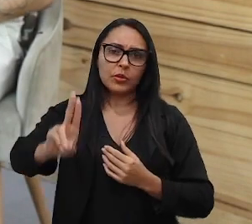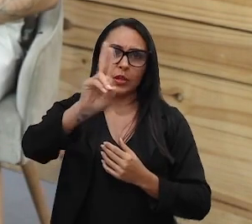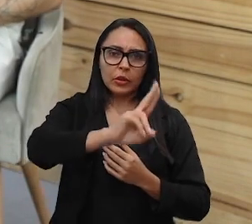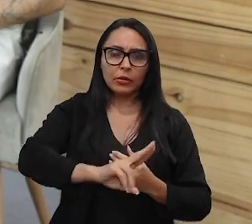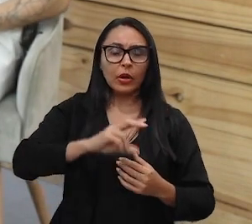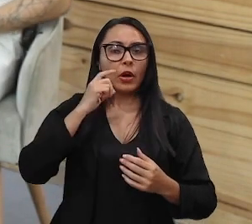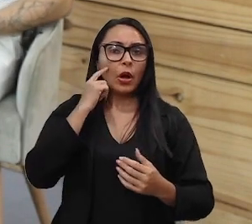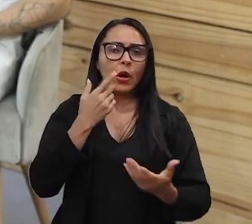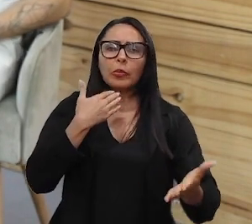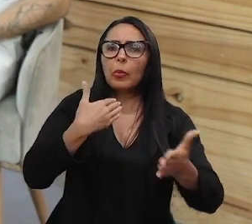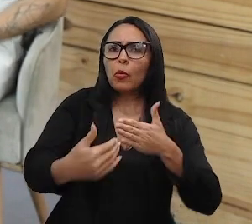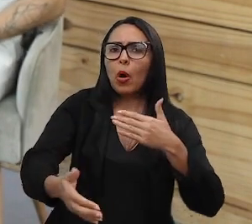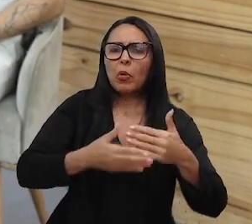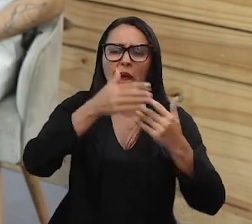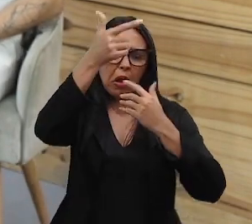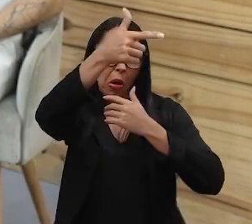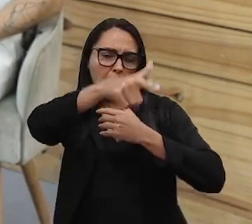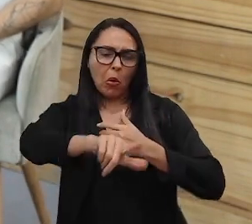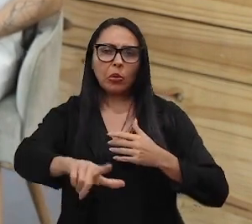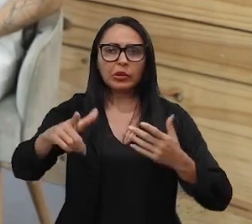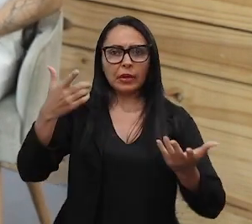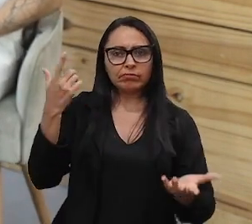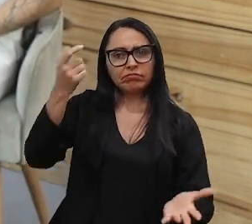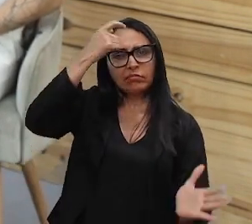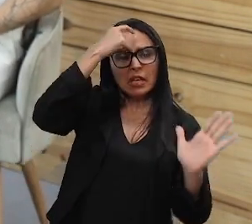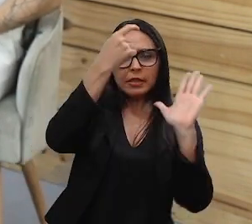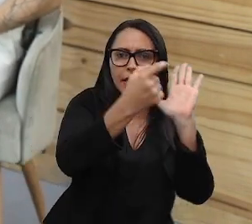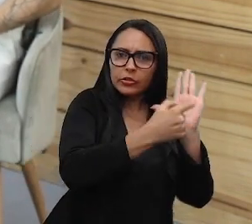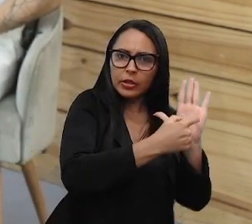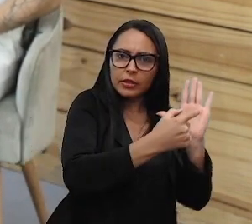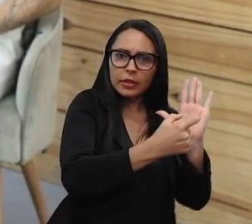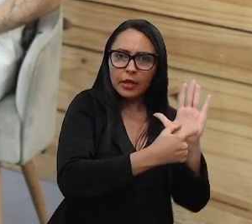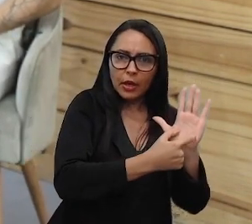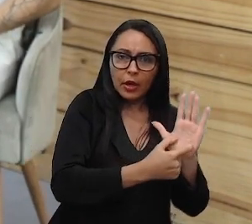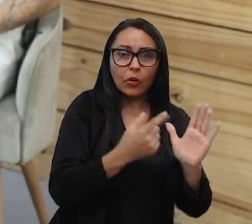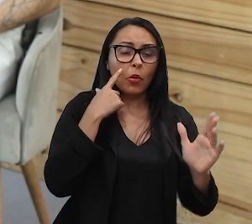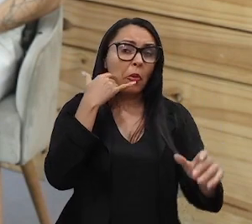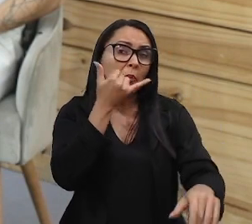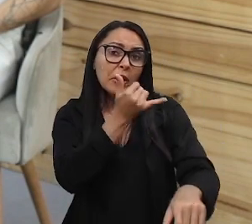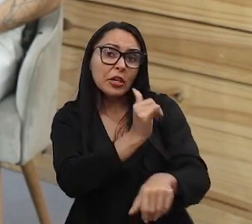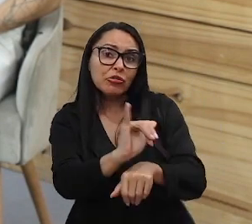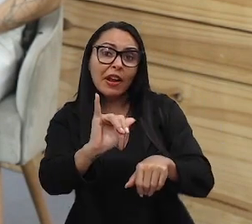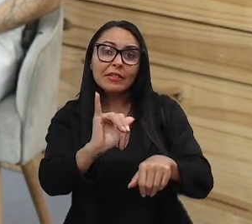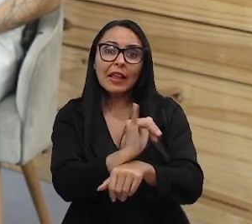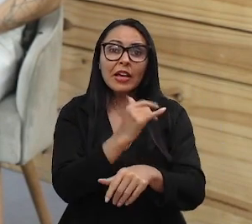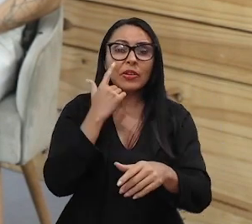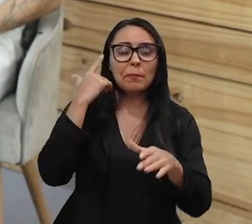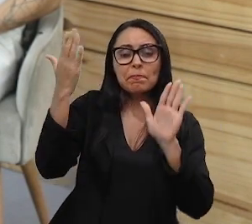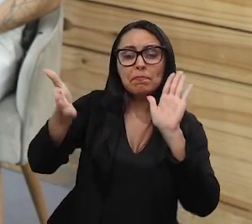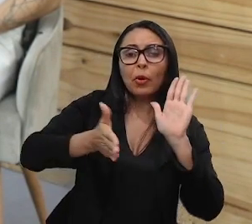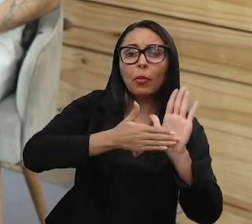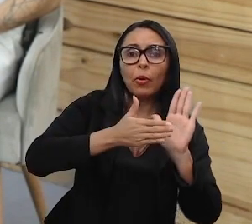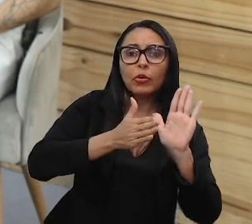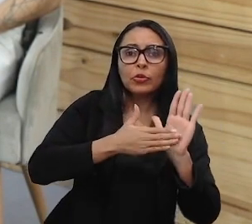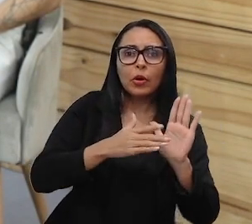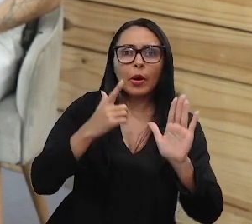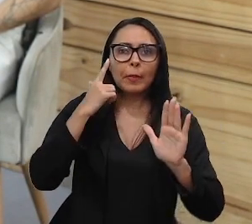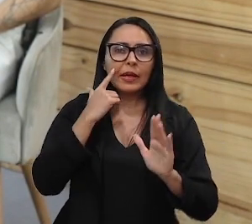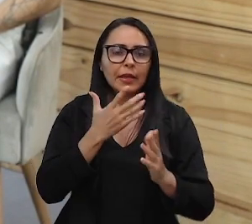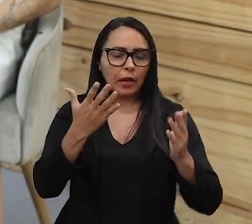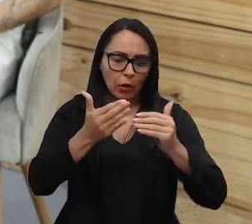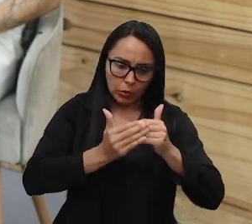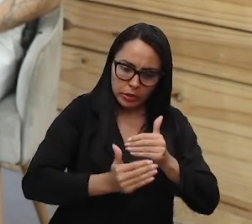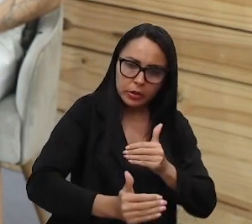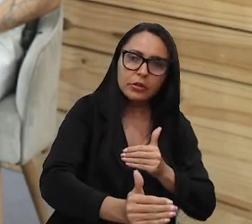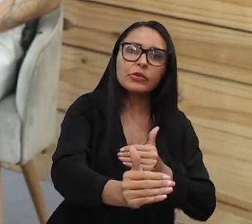GPT, assim como qualquer uma outra inteligência artificial, como ferramenta para proporcionar esse início,